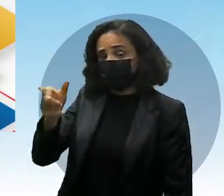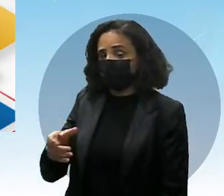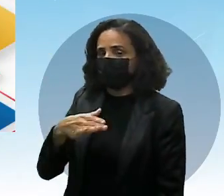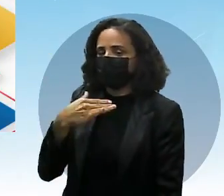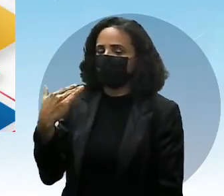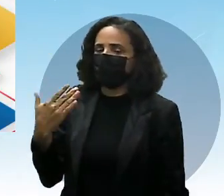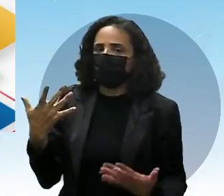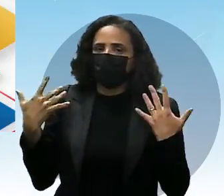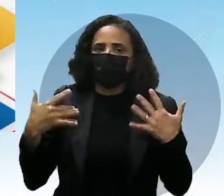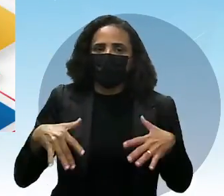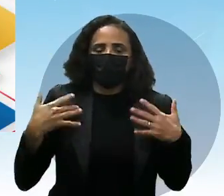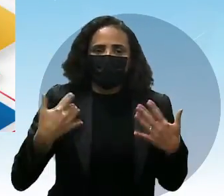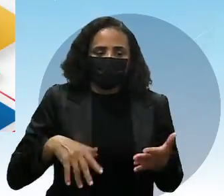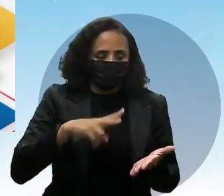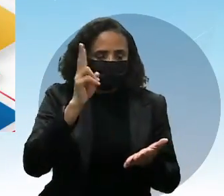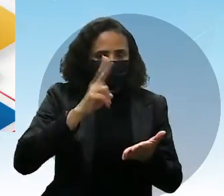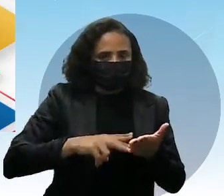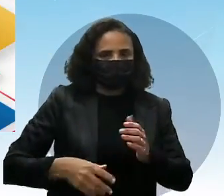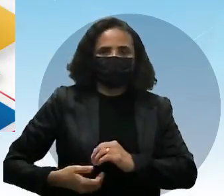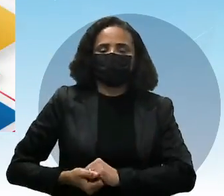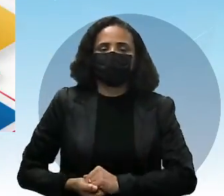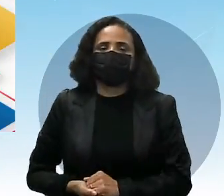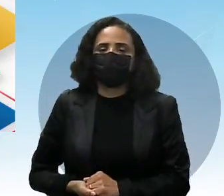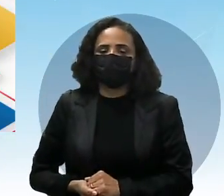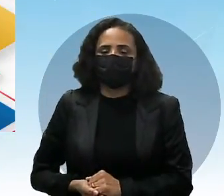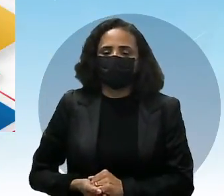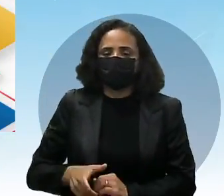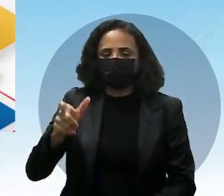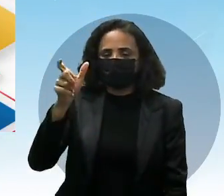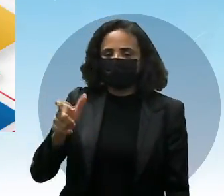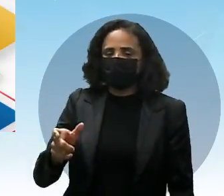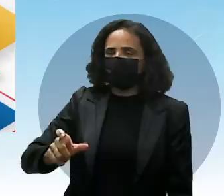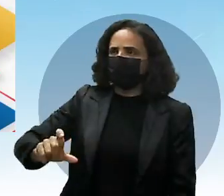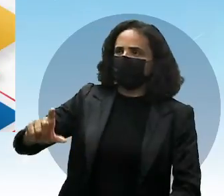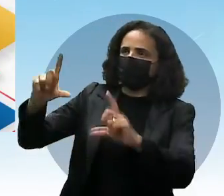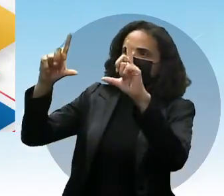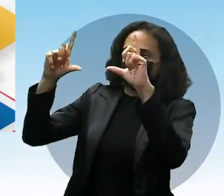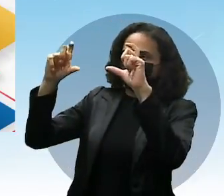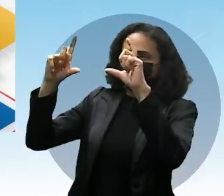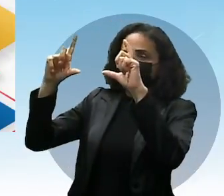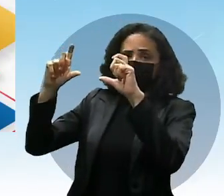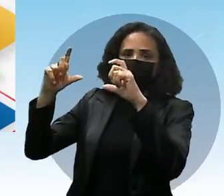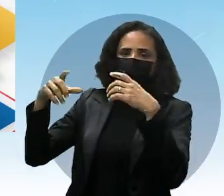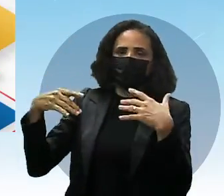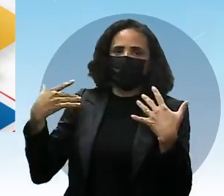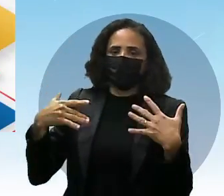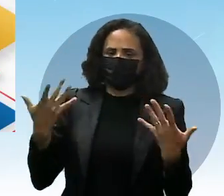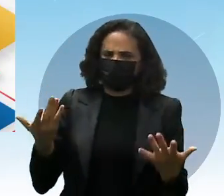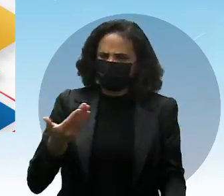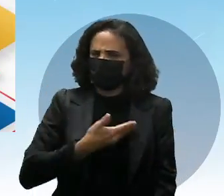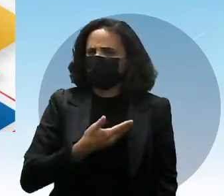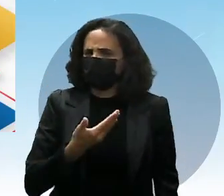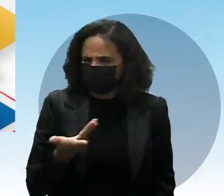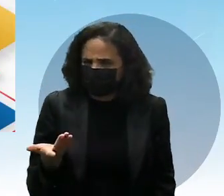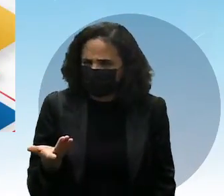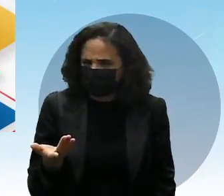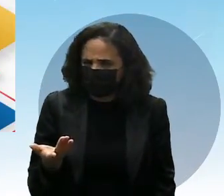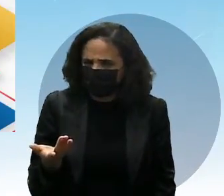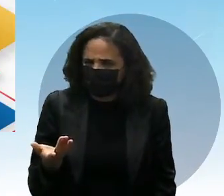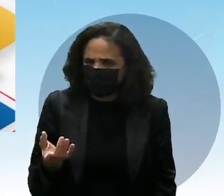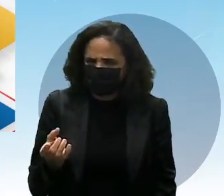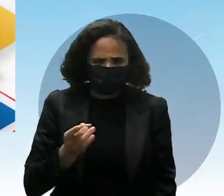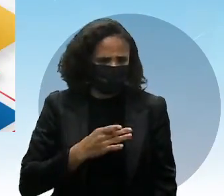friend forever. Eles estão ali parecendo grandes amigos. Então, não está nem com medo,